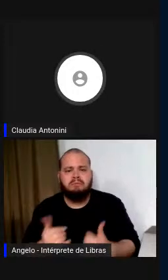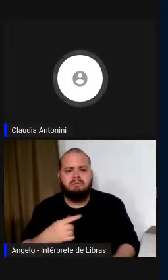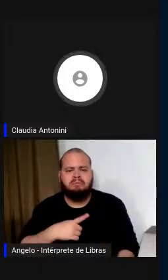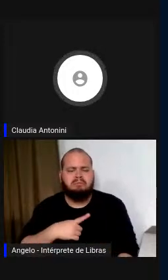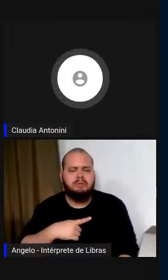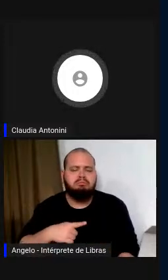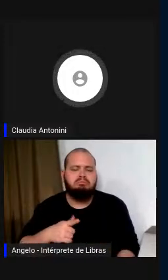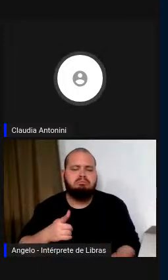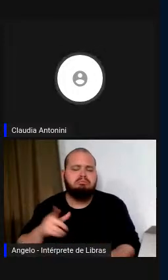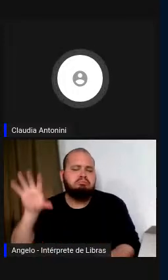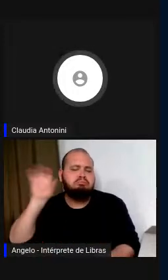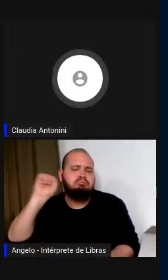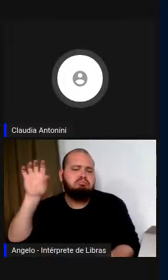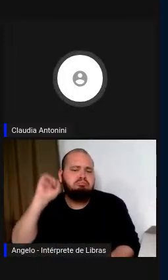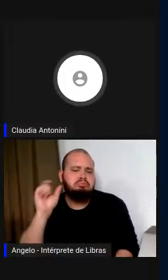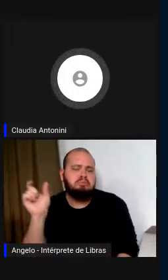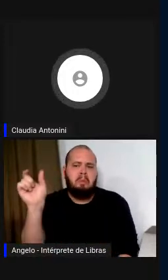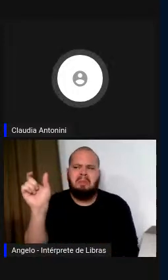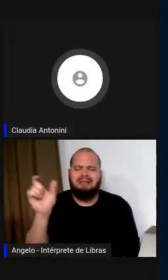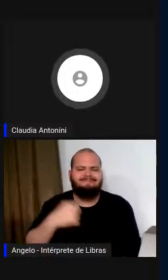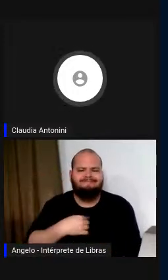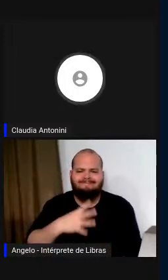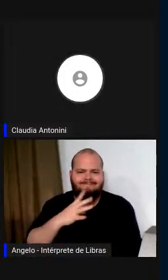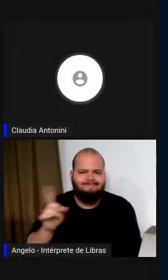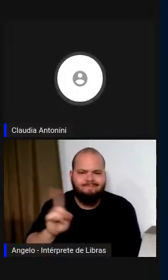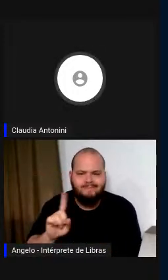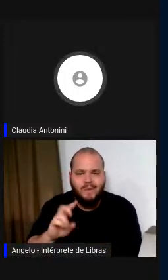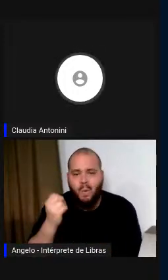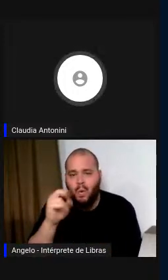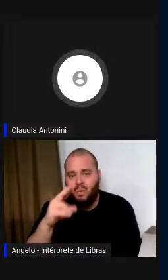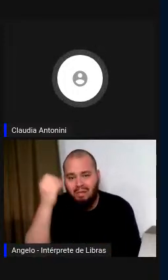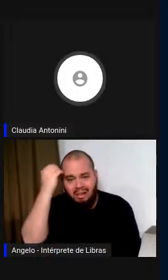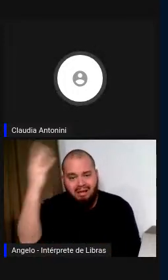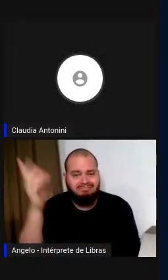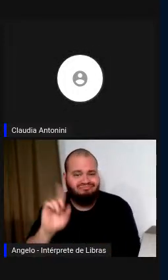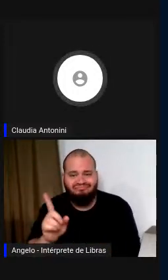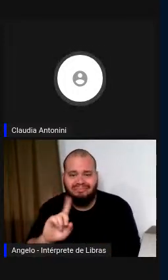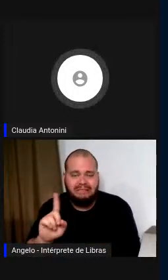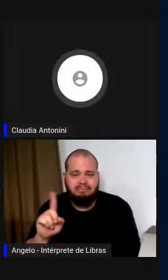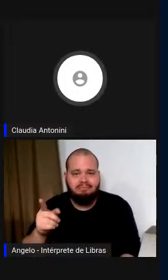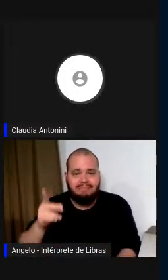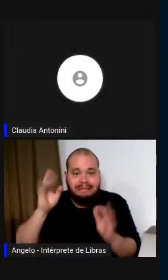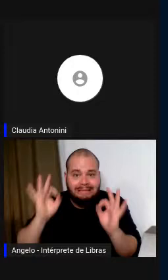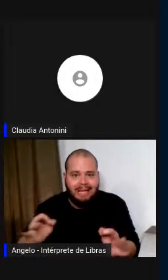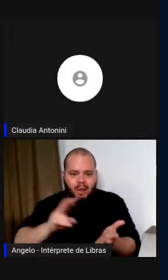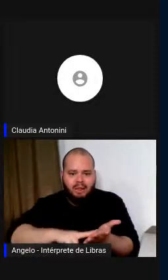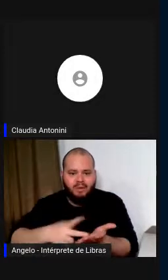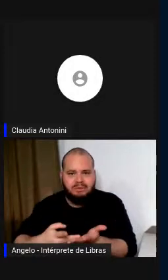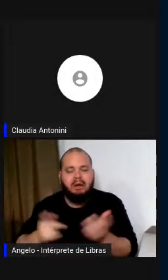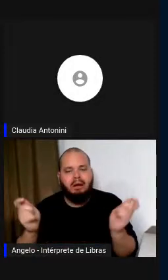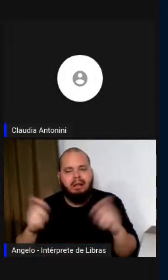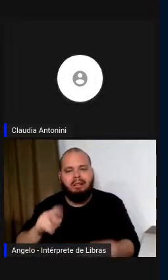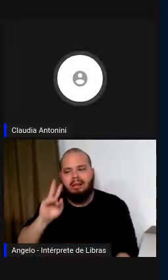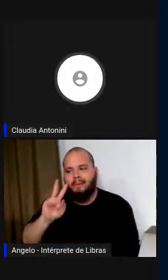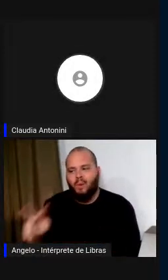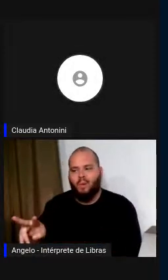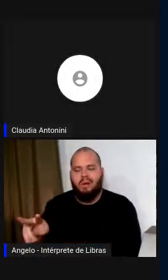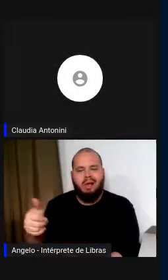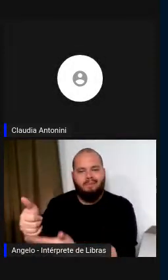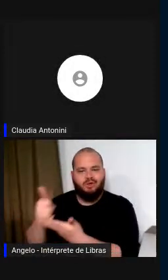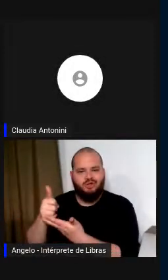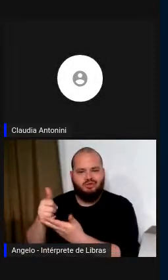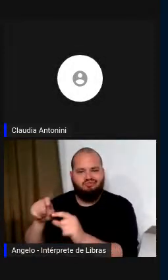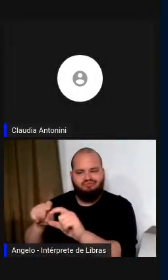que nós não conhecemos ou que não lembramos da tradução exata, podemos olhar. Então,